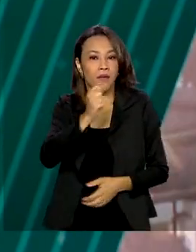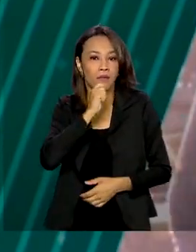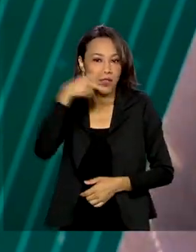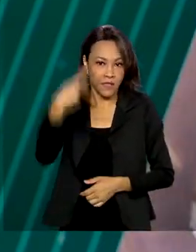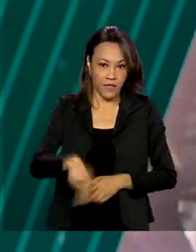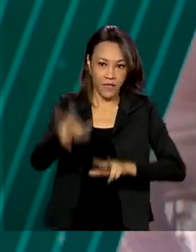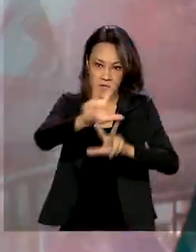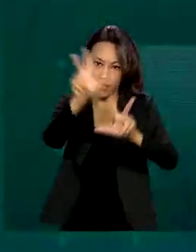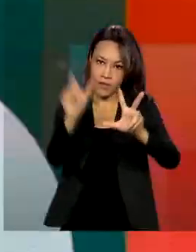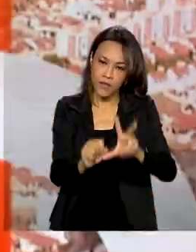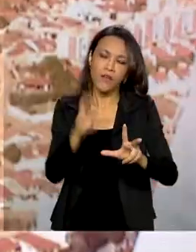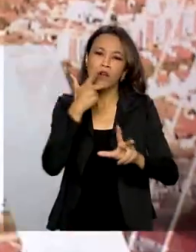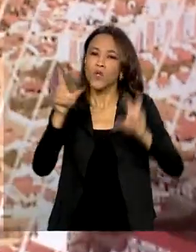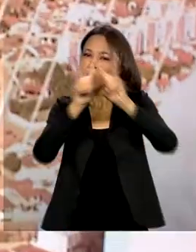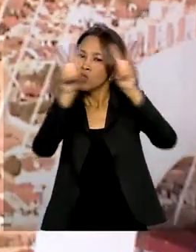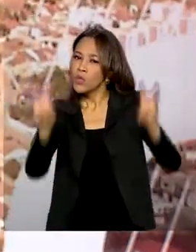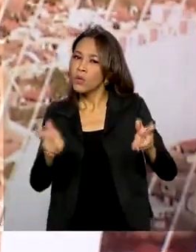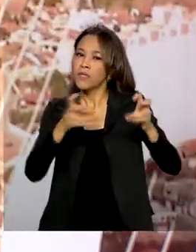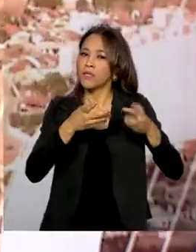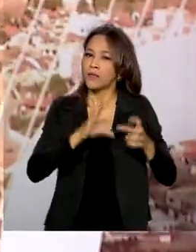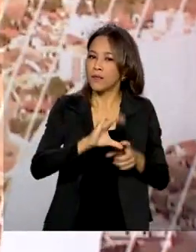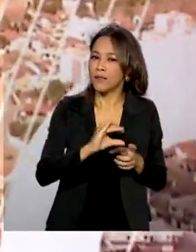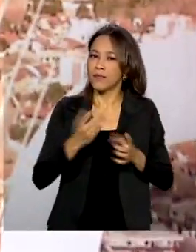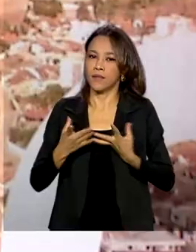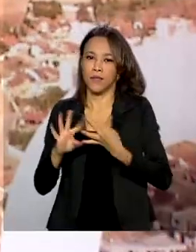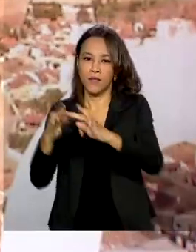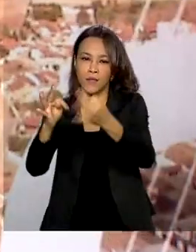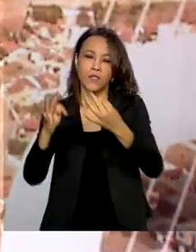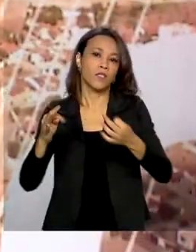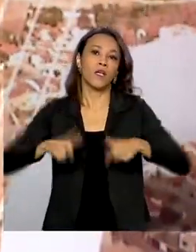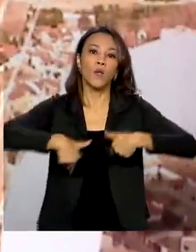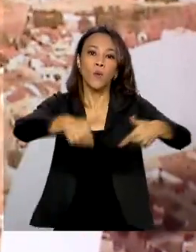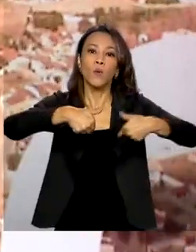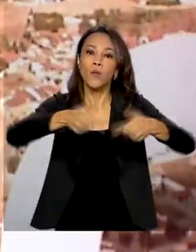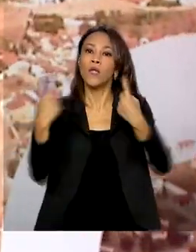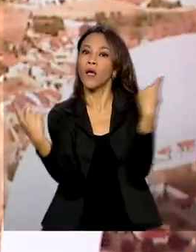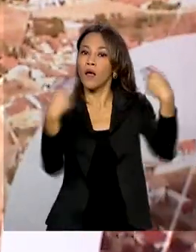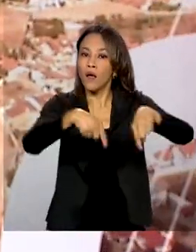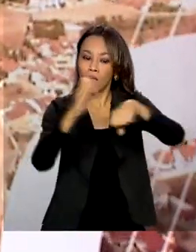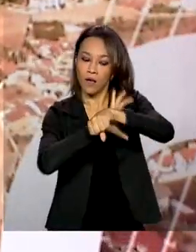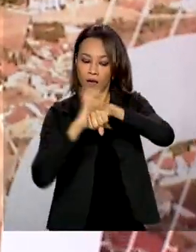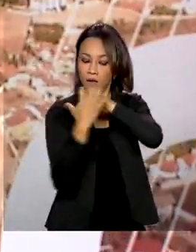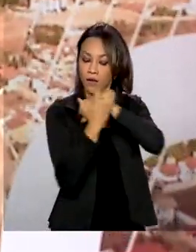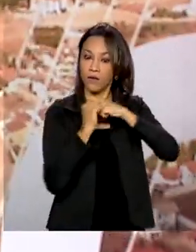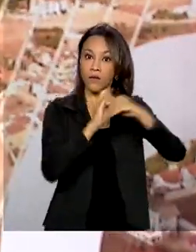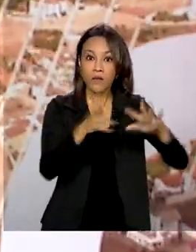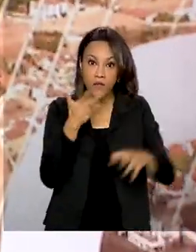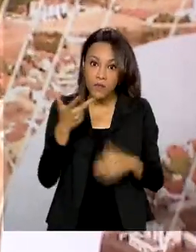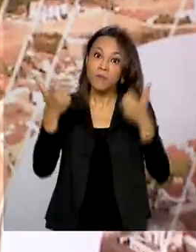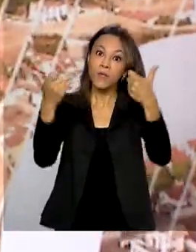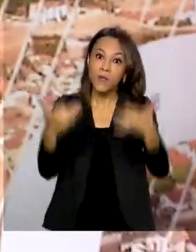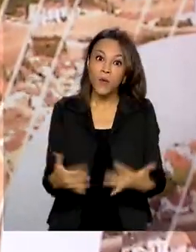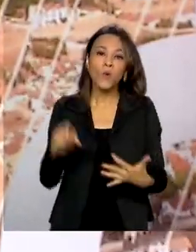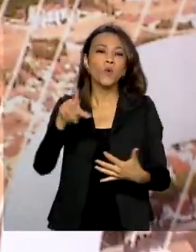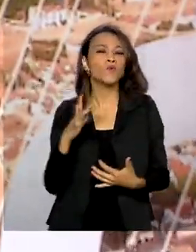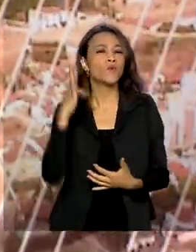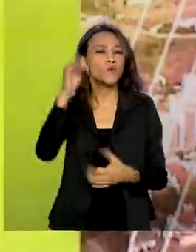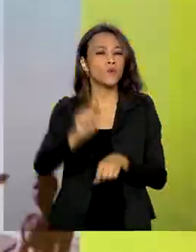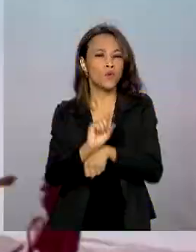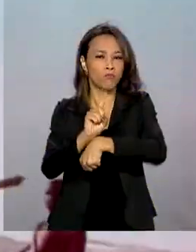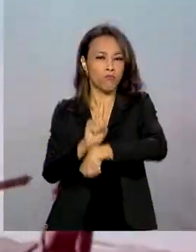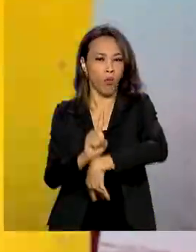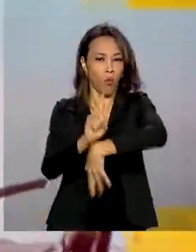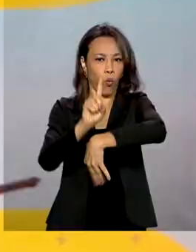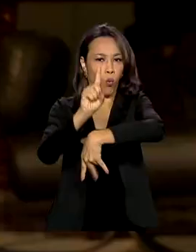investimentos em ciência e tecnologia para o combate ao coronavírus e também sobre o futuro da base de Alcântara no